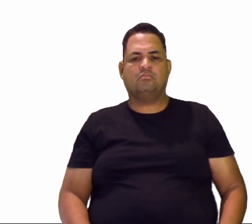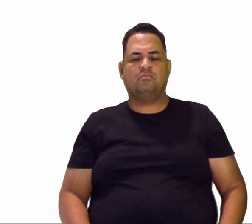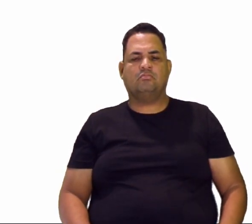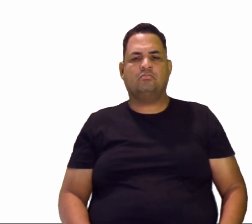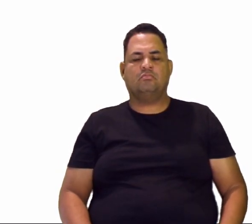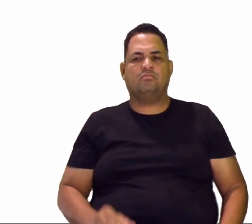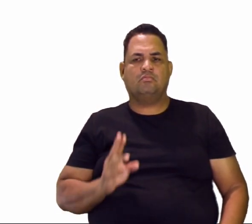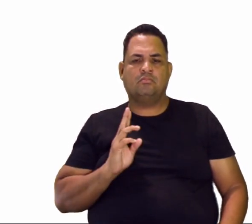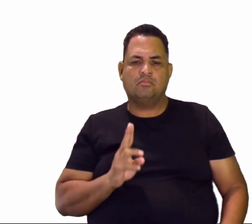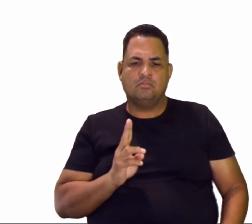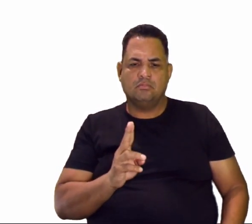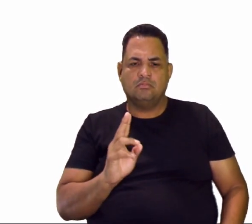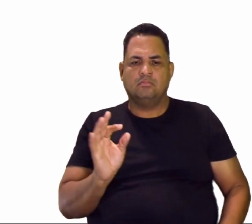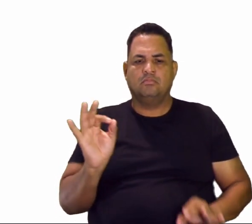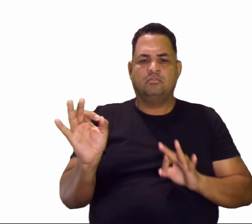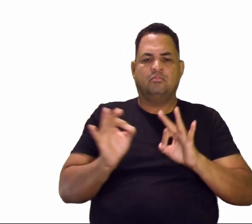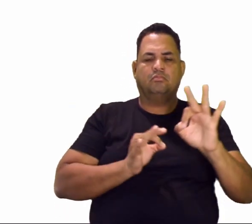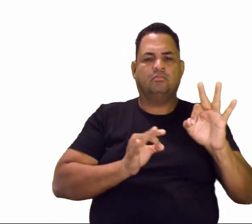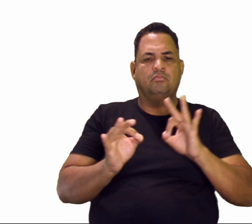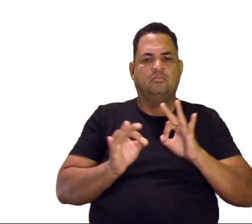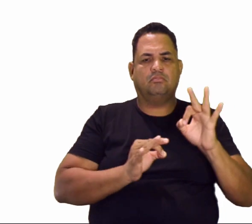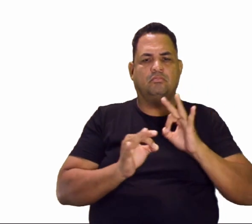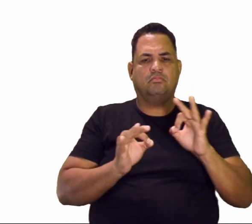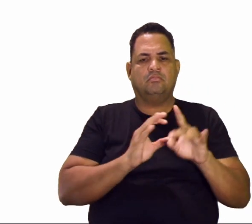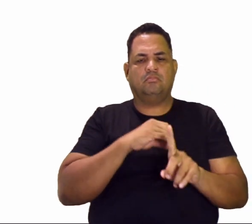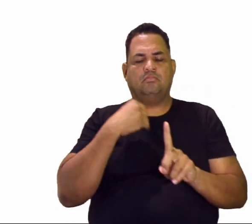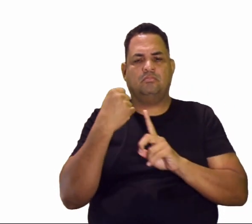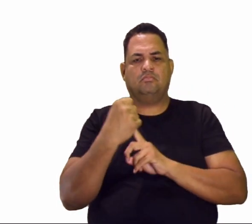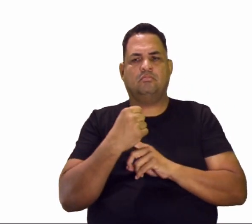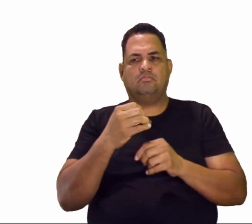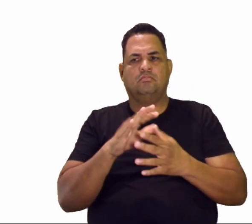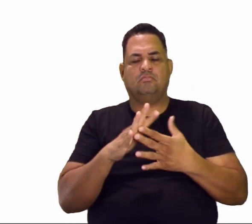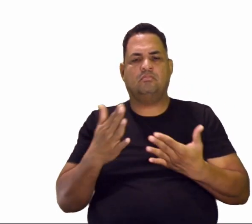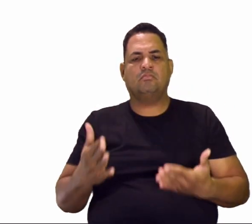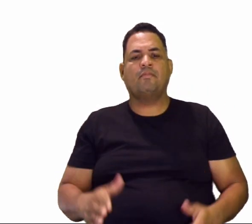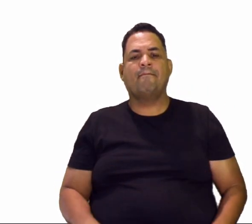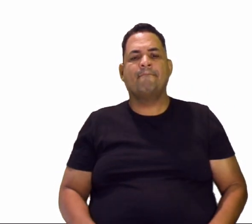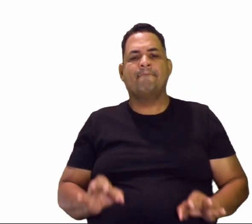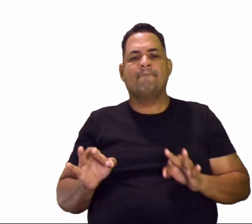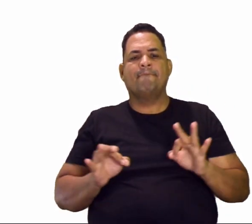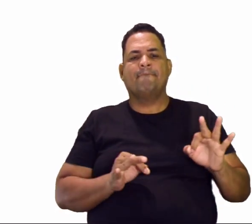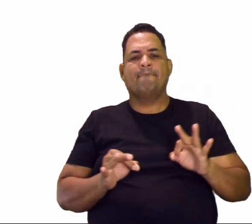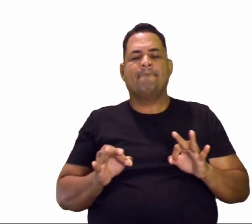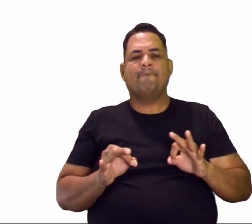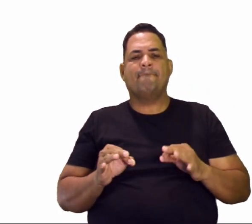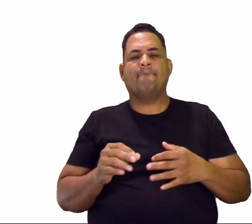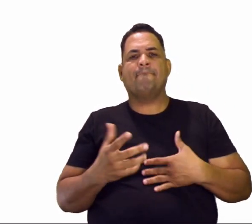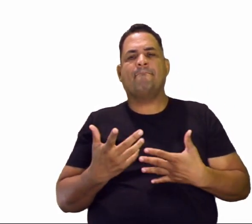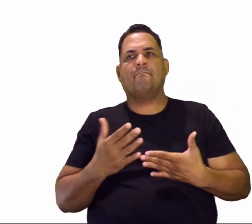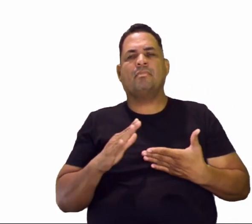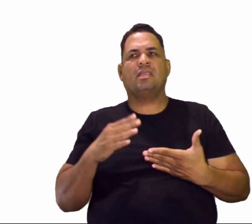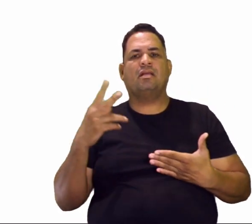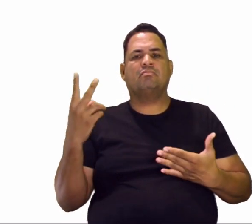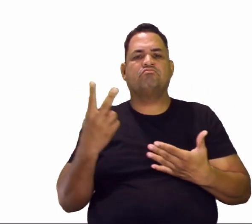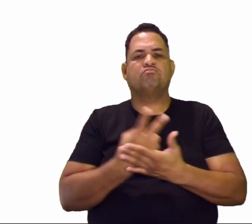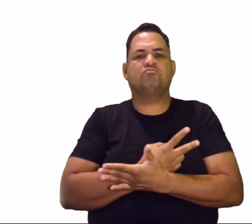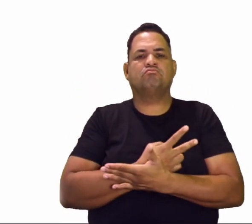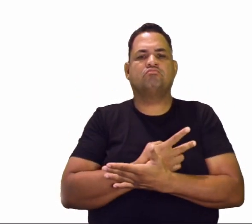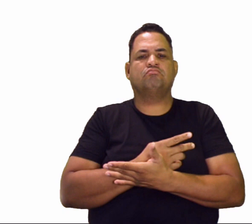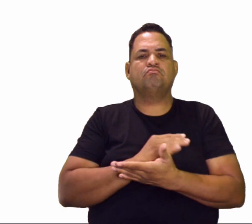esse funcionamento e a sociedade de um modo que seja organizada e que não cause aí